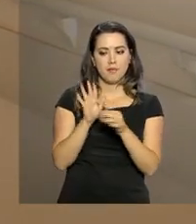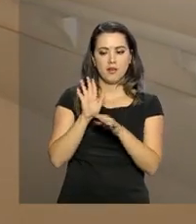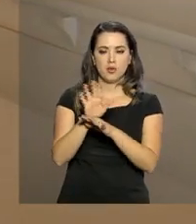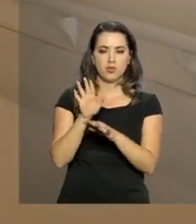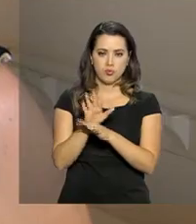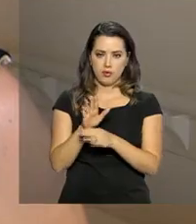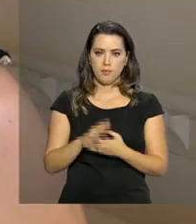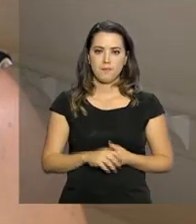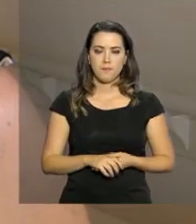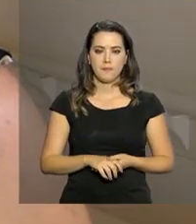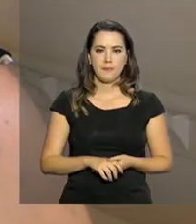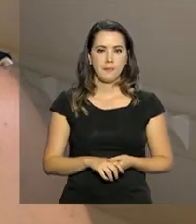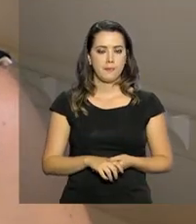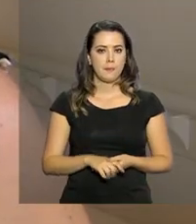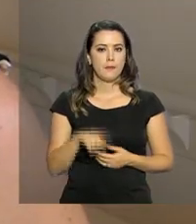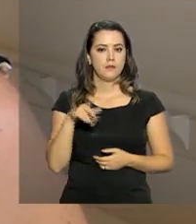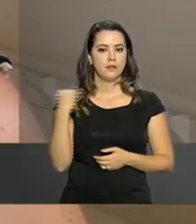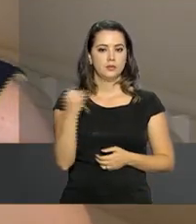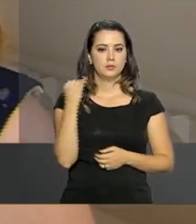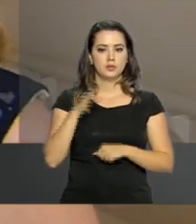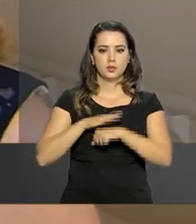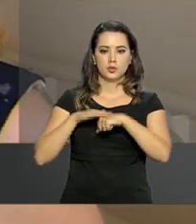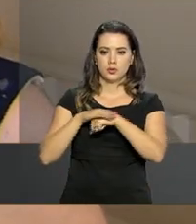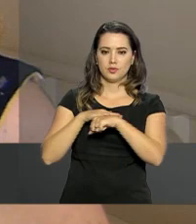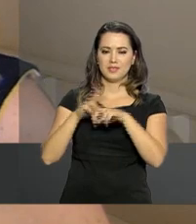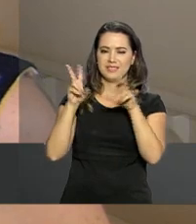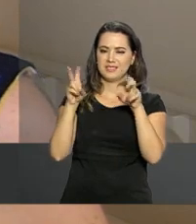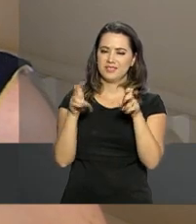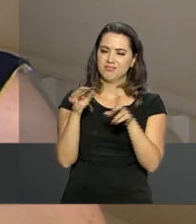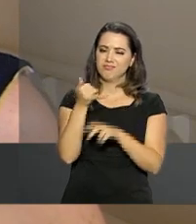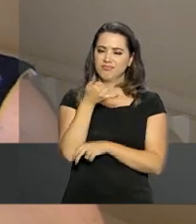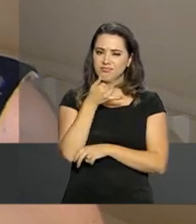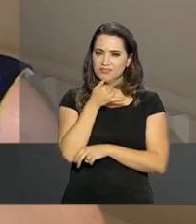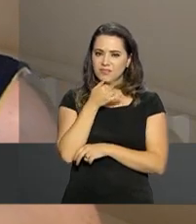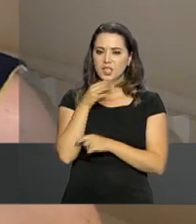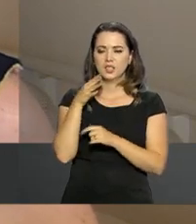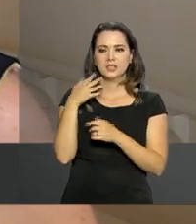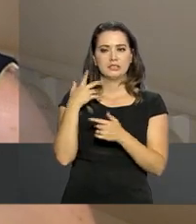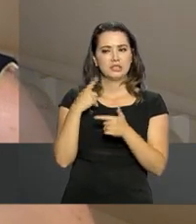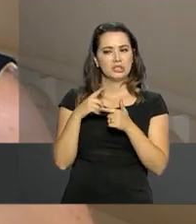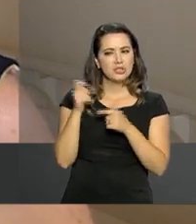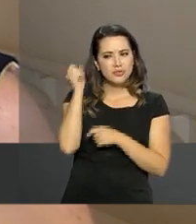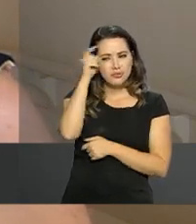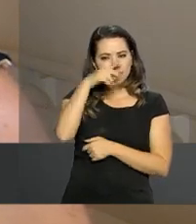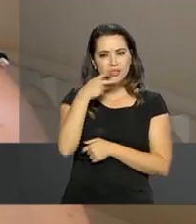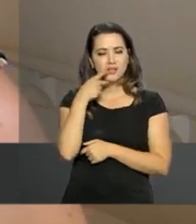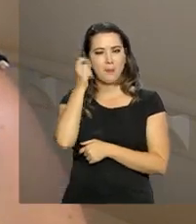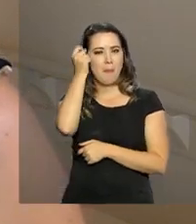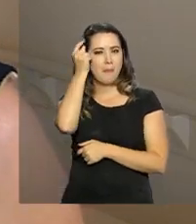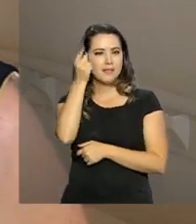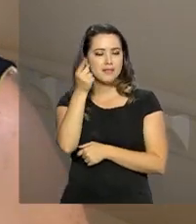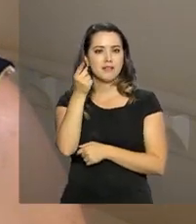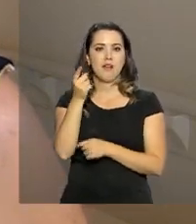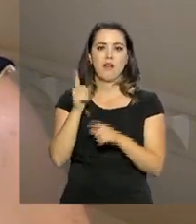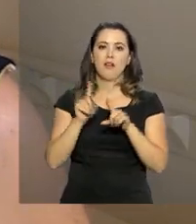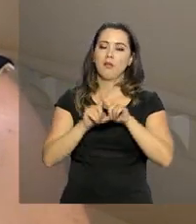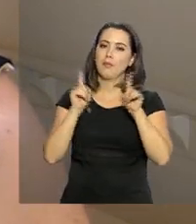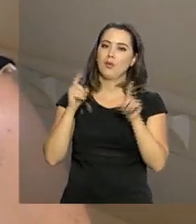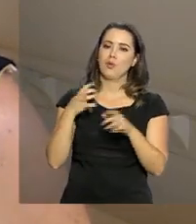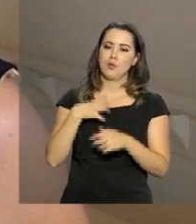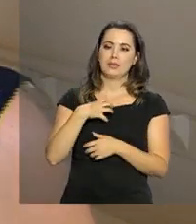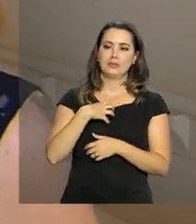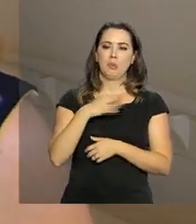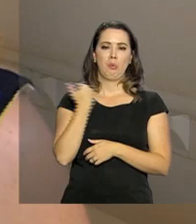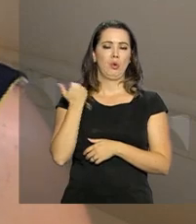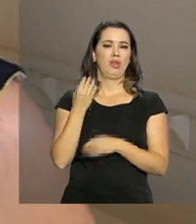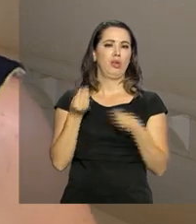fundamental. É importante a gente conversar. Eu sei que é um tema delicado, né? A gente tem dificuldade mesmo em pensar nisso, né? Quando será que